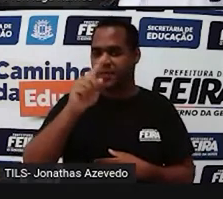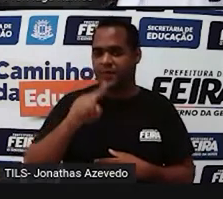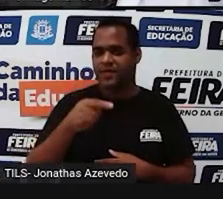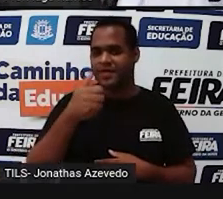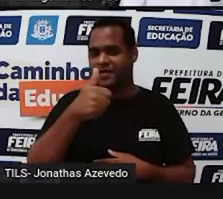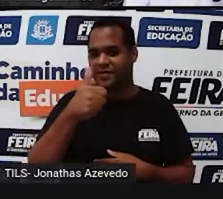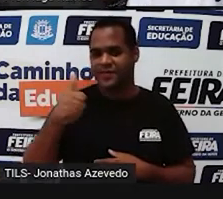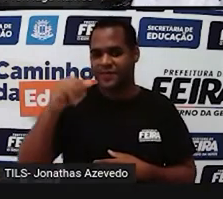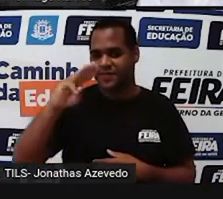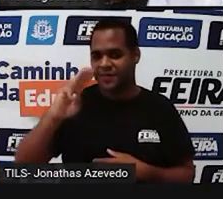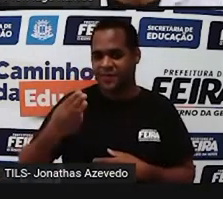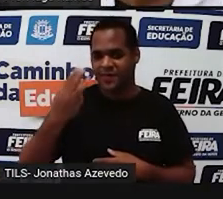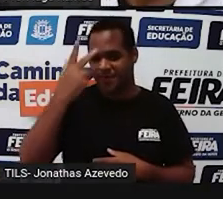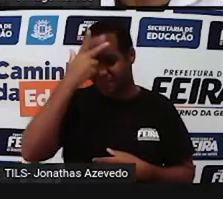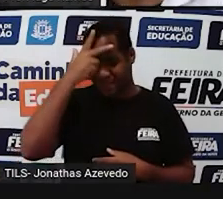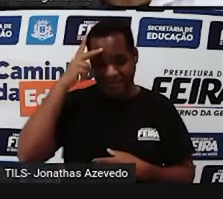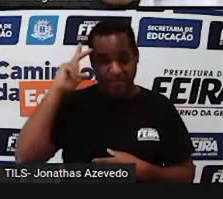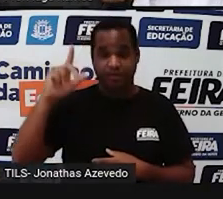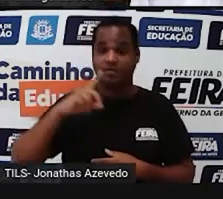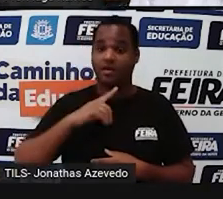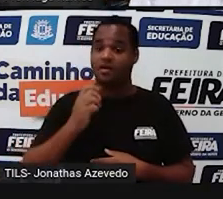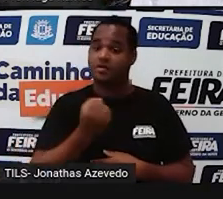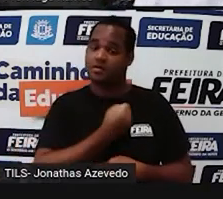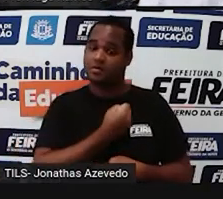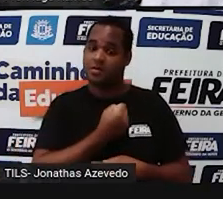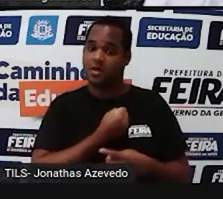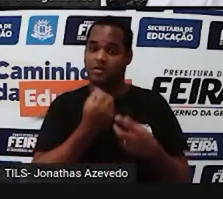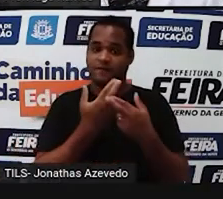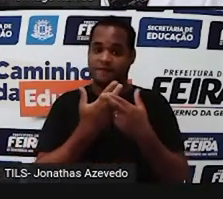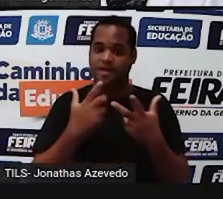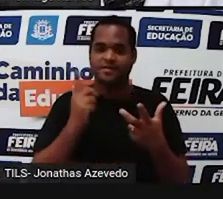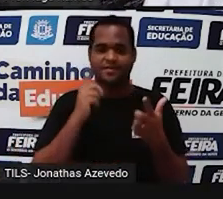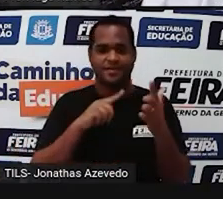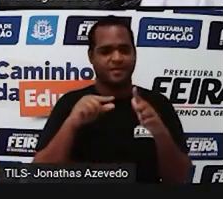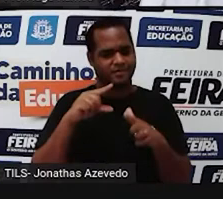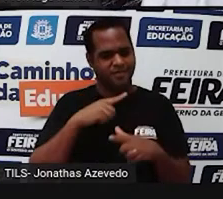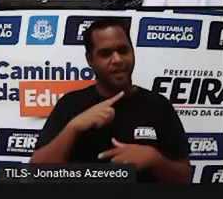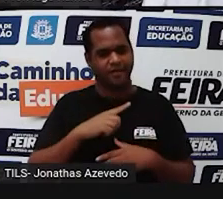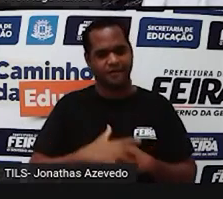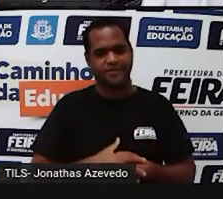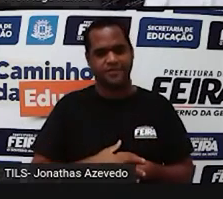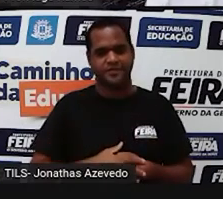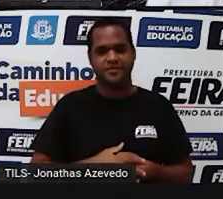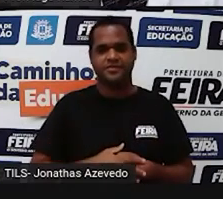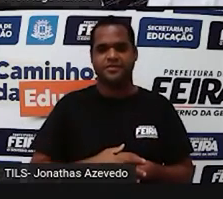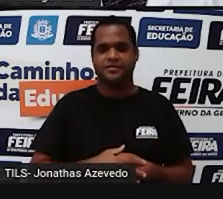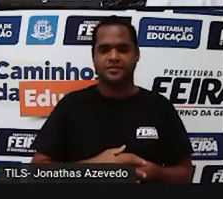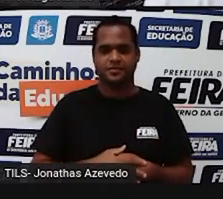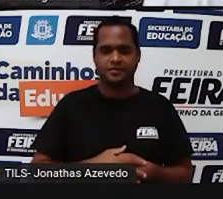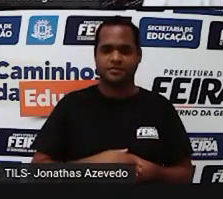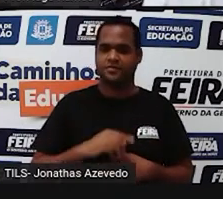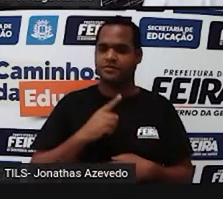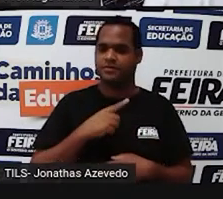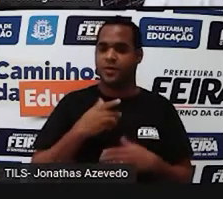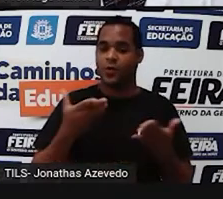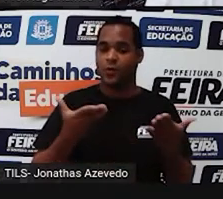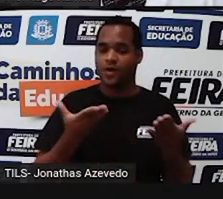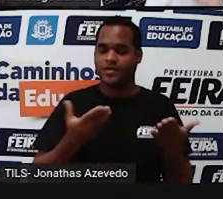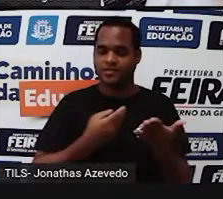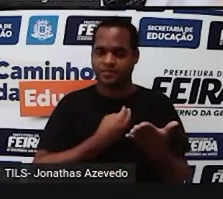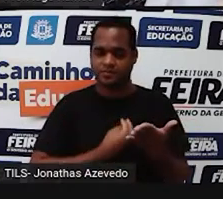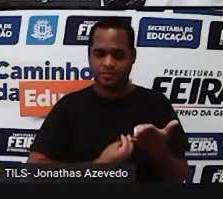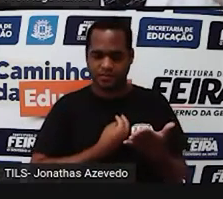pessoas, né? Isso é um número muito grande, muito grande. E aí fica a pergunta aí, atualmente,